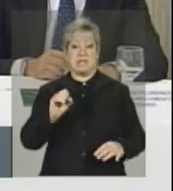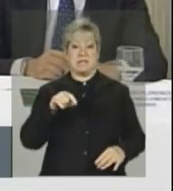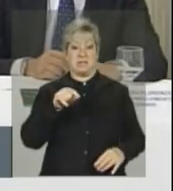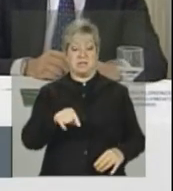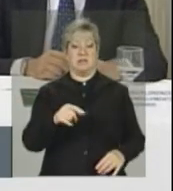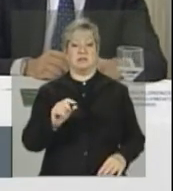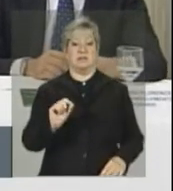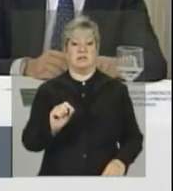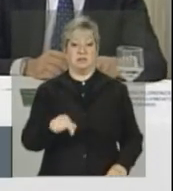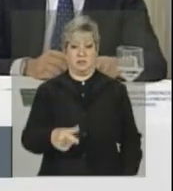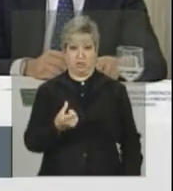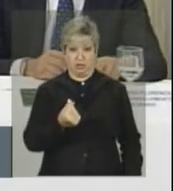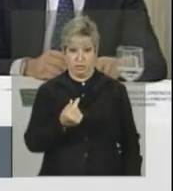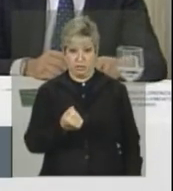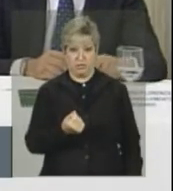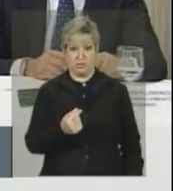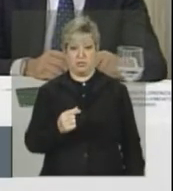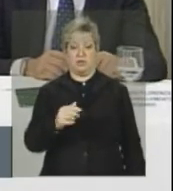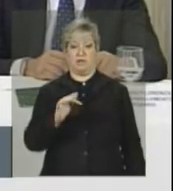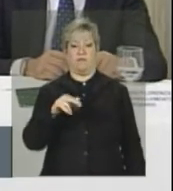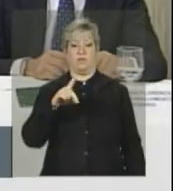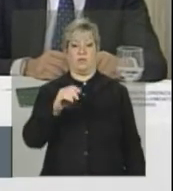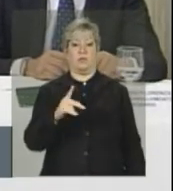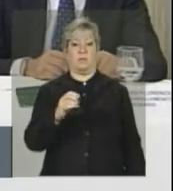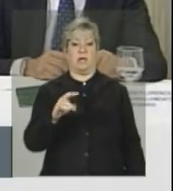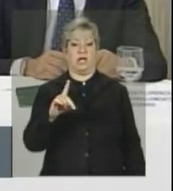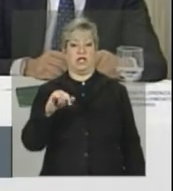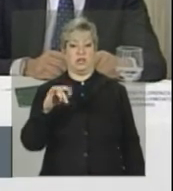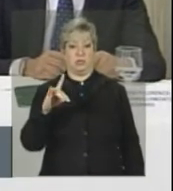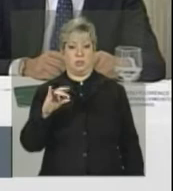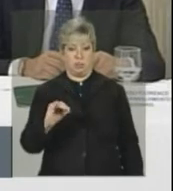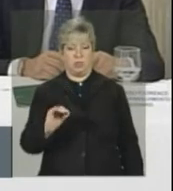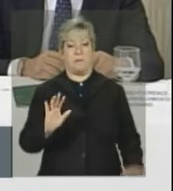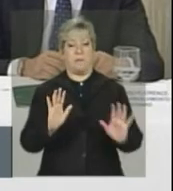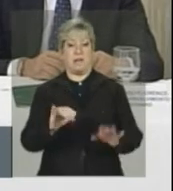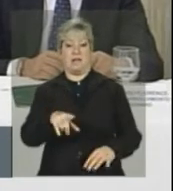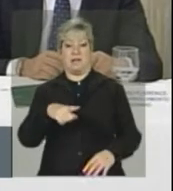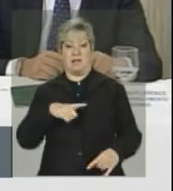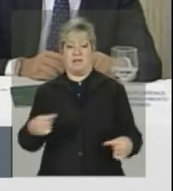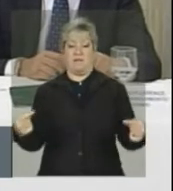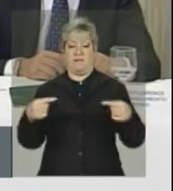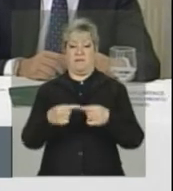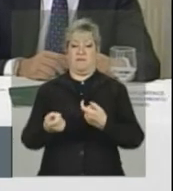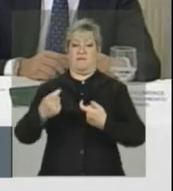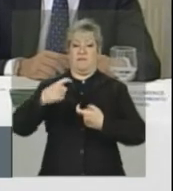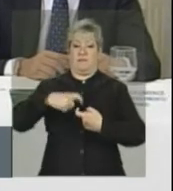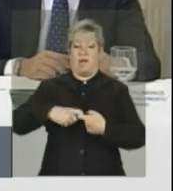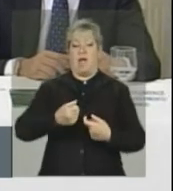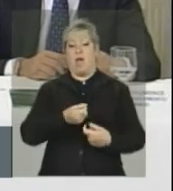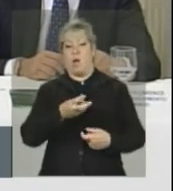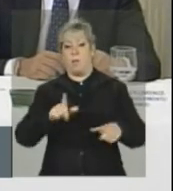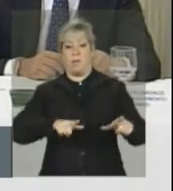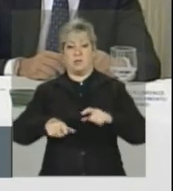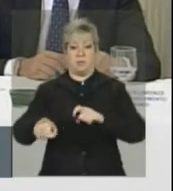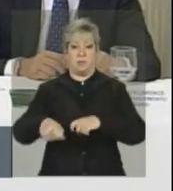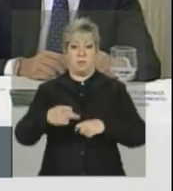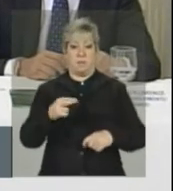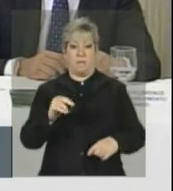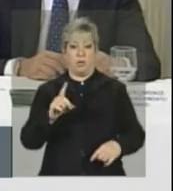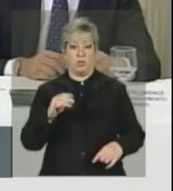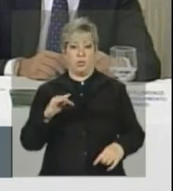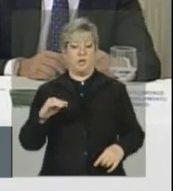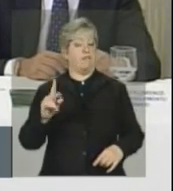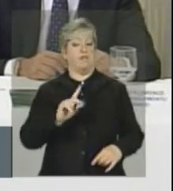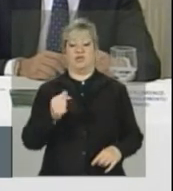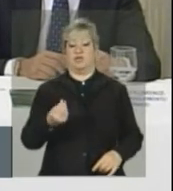crédito, se esse recurso, que é a fundo perdido, mas ele estiver vinculado a alguma ação produtiva, que só vai acontecer em agosto, você não vai dar